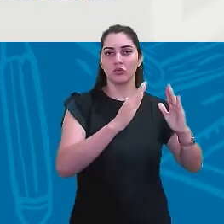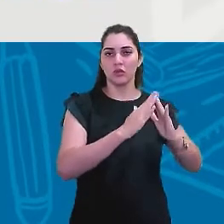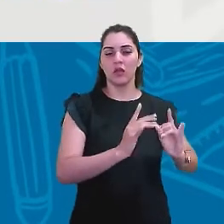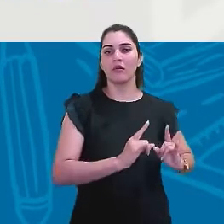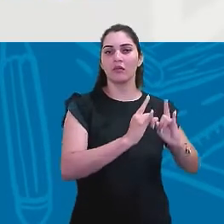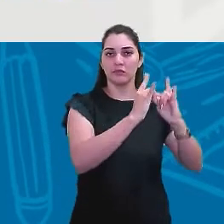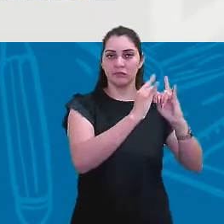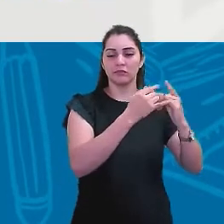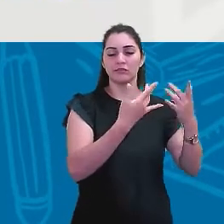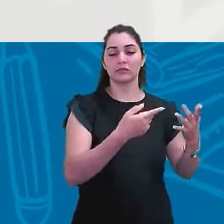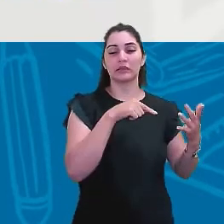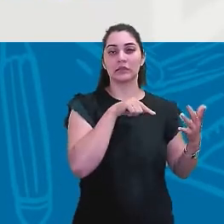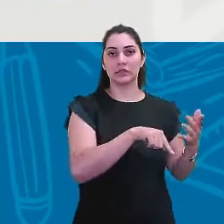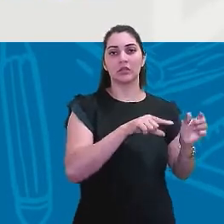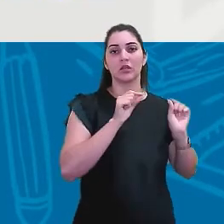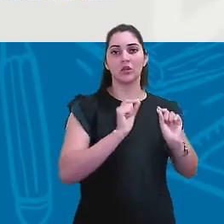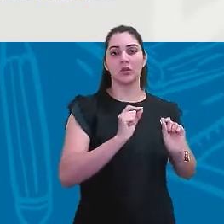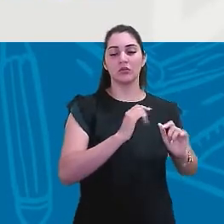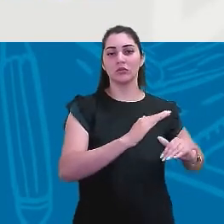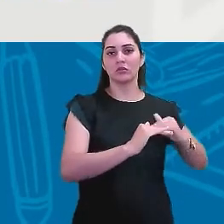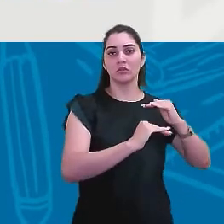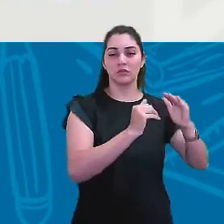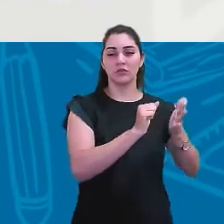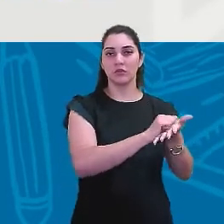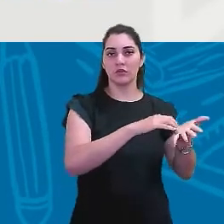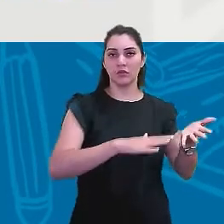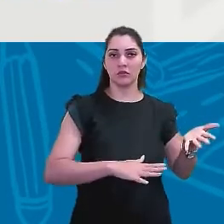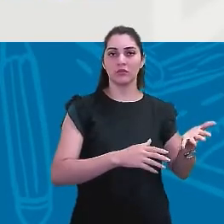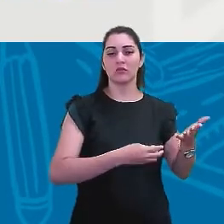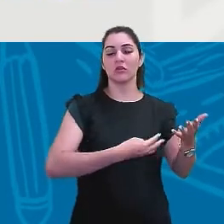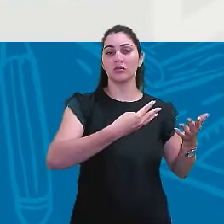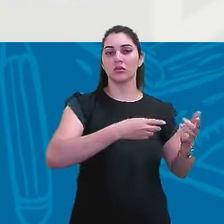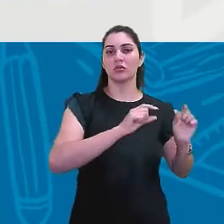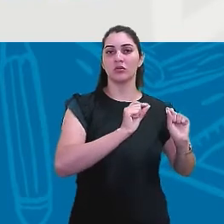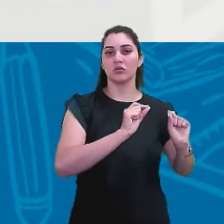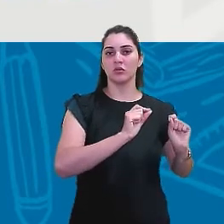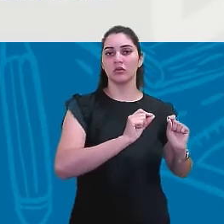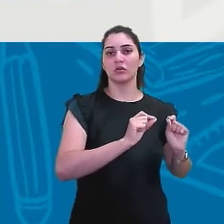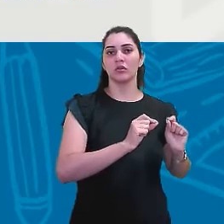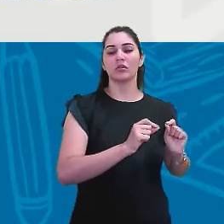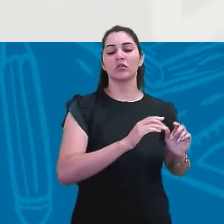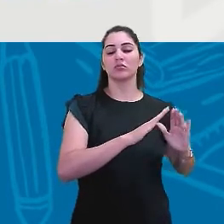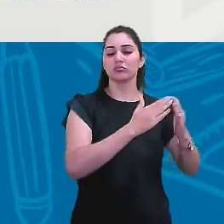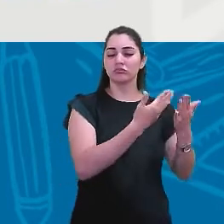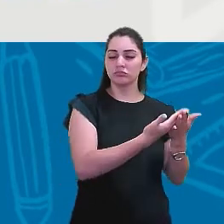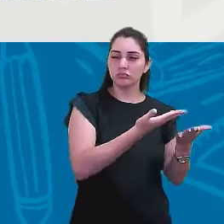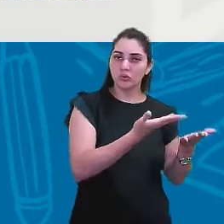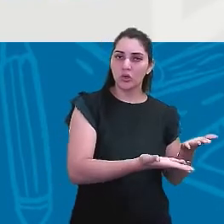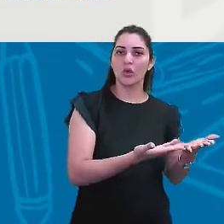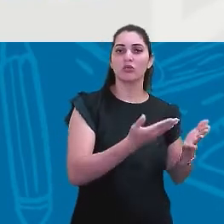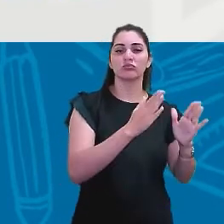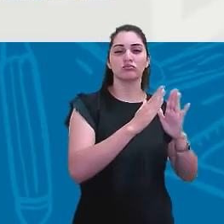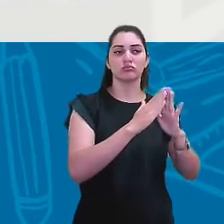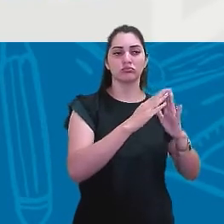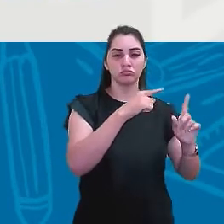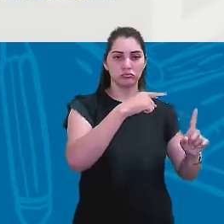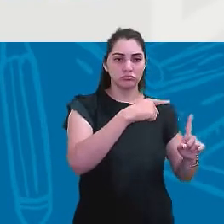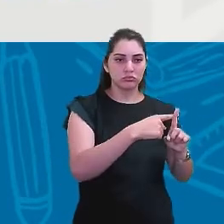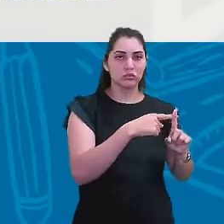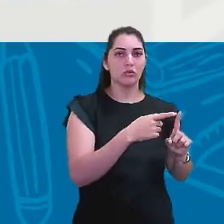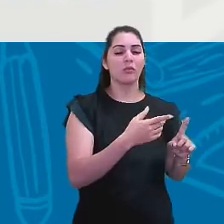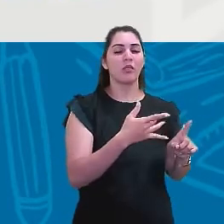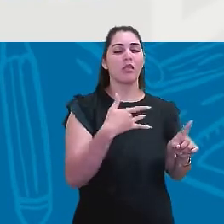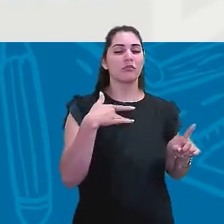prédios. E ali, vamos desenvolver a atividade do setor terciário, né? Com a festa de serviço, com escolas, hospitais, postos de